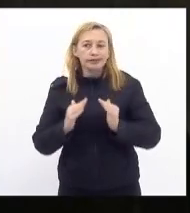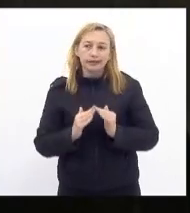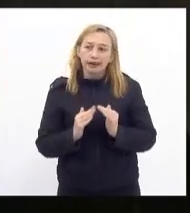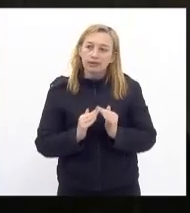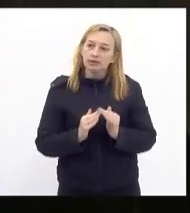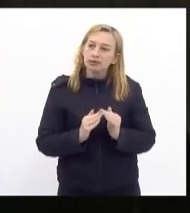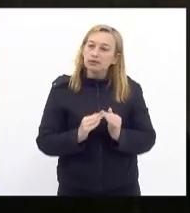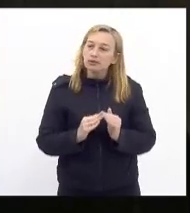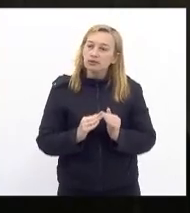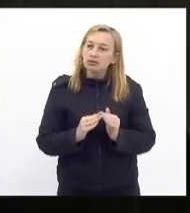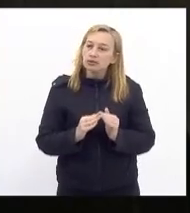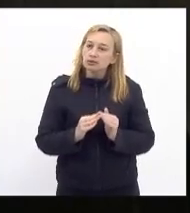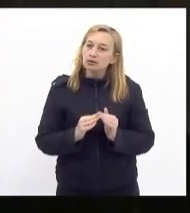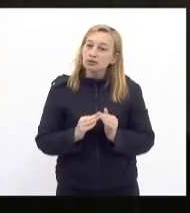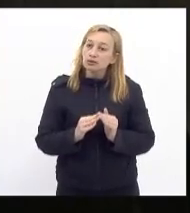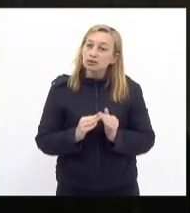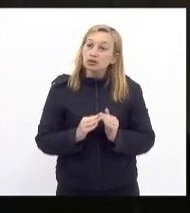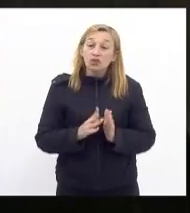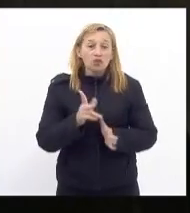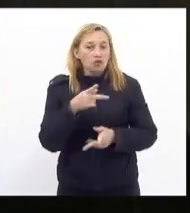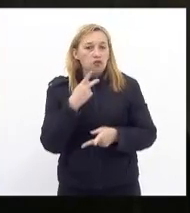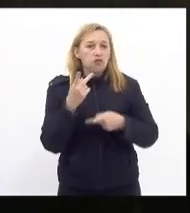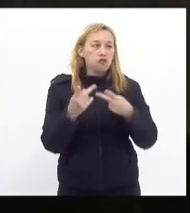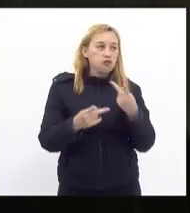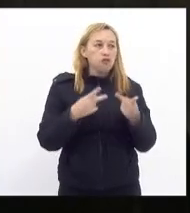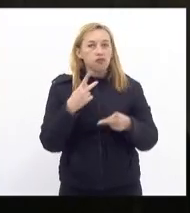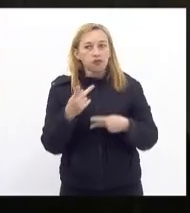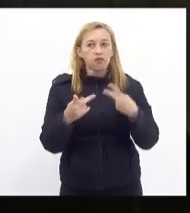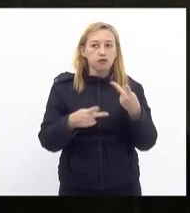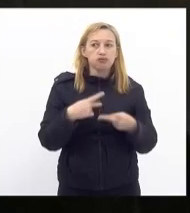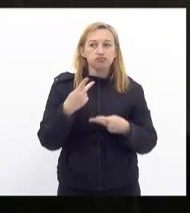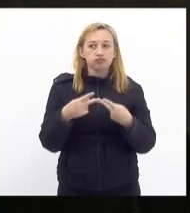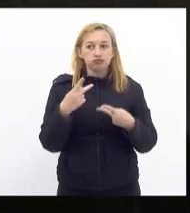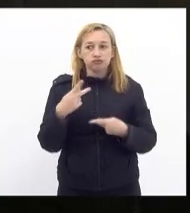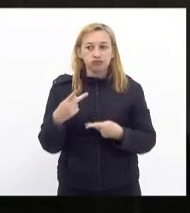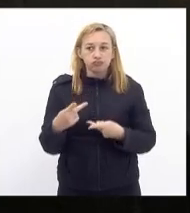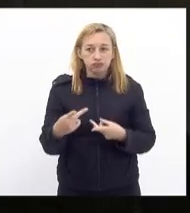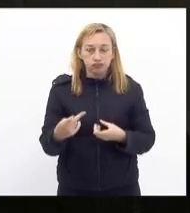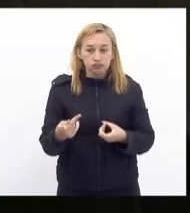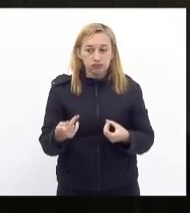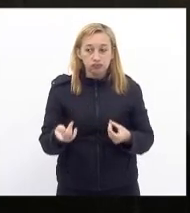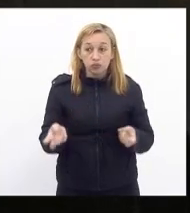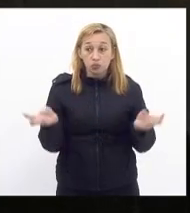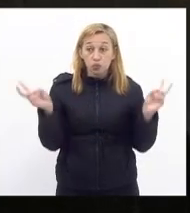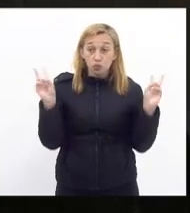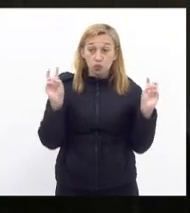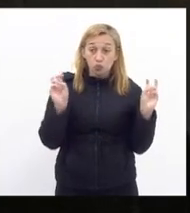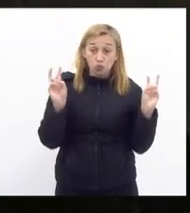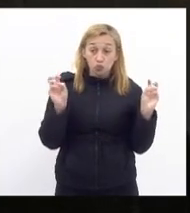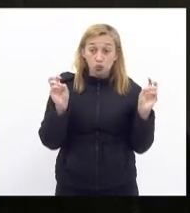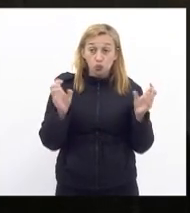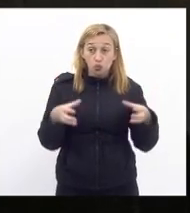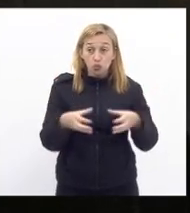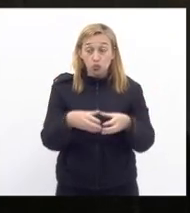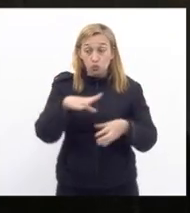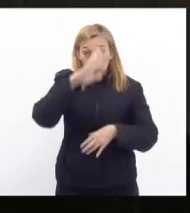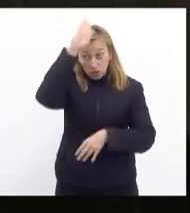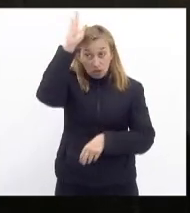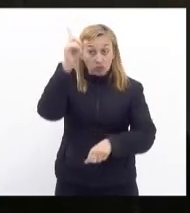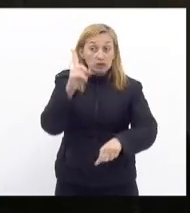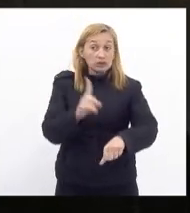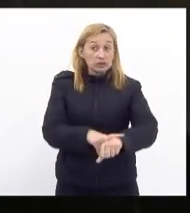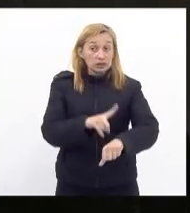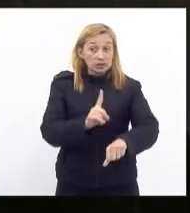se a gente for ficar falando aqui sobre os bombeiros temporários